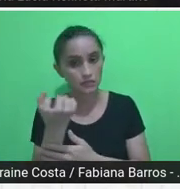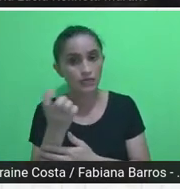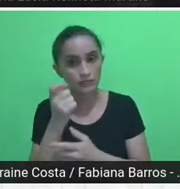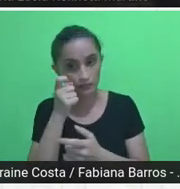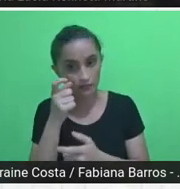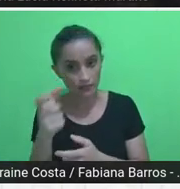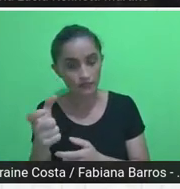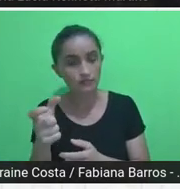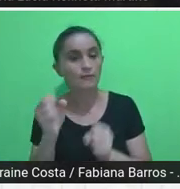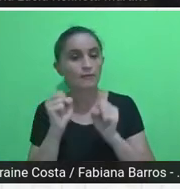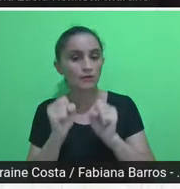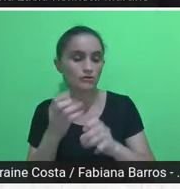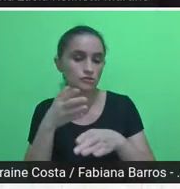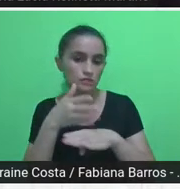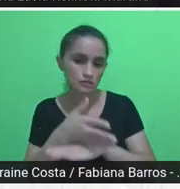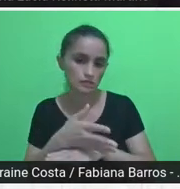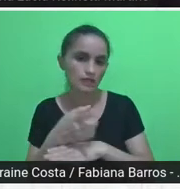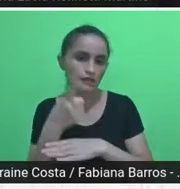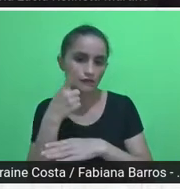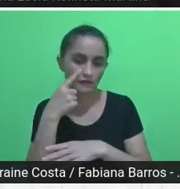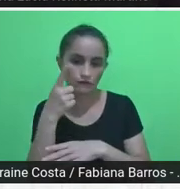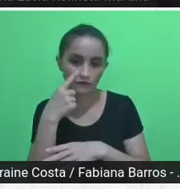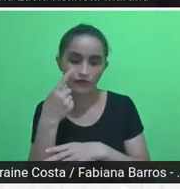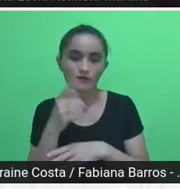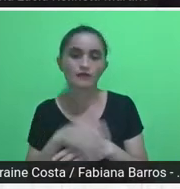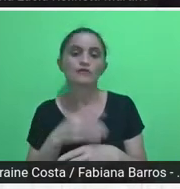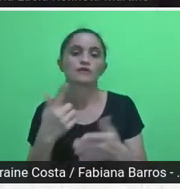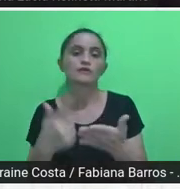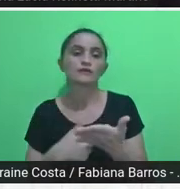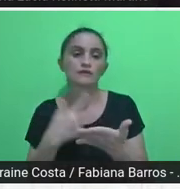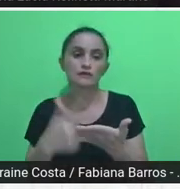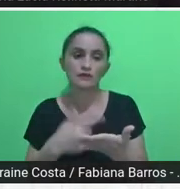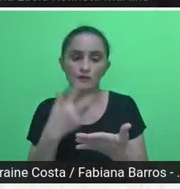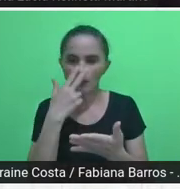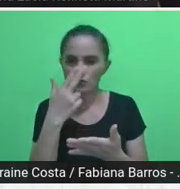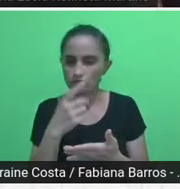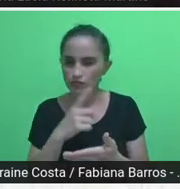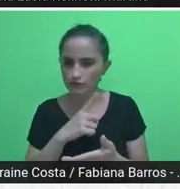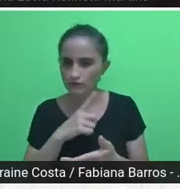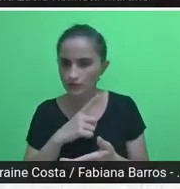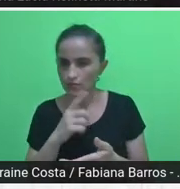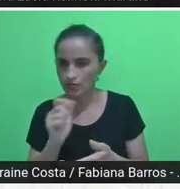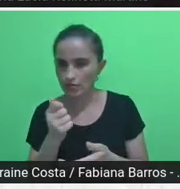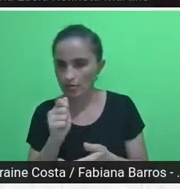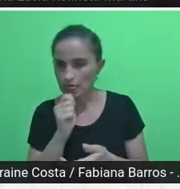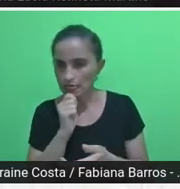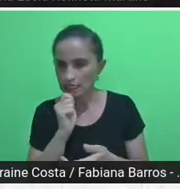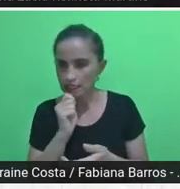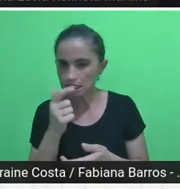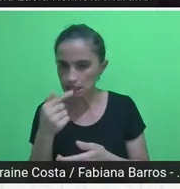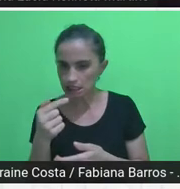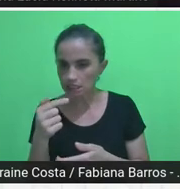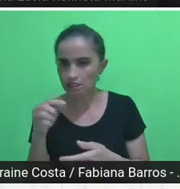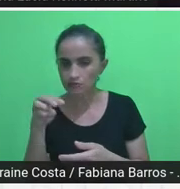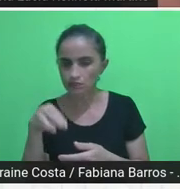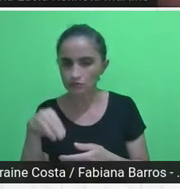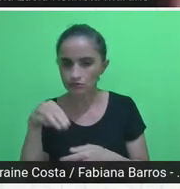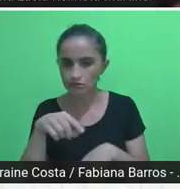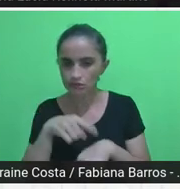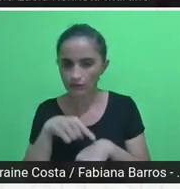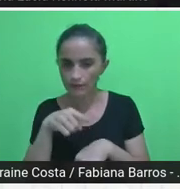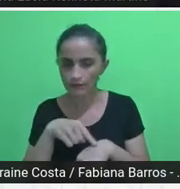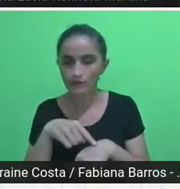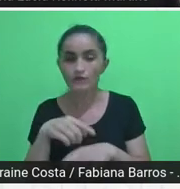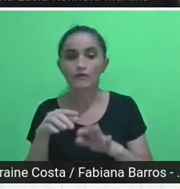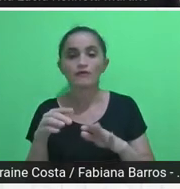mais, sei lá, seis ou sete minutos aí, deixa eu apresentar muito rapidamente uma ideia que,